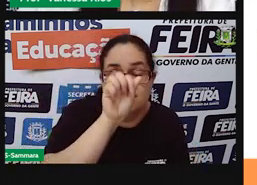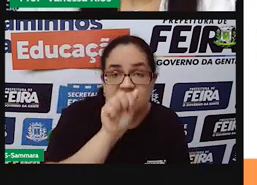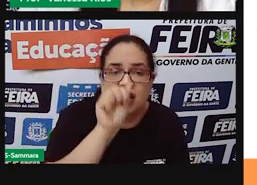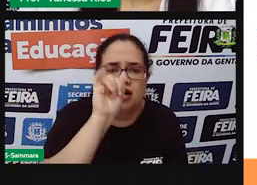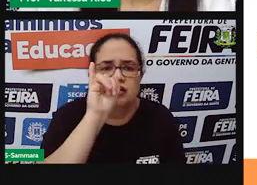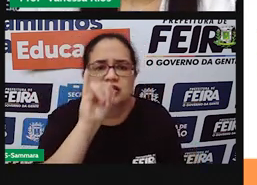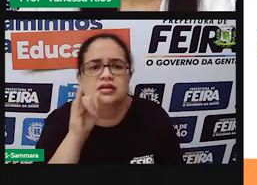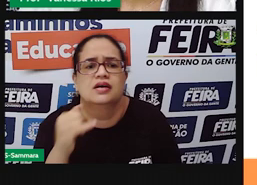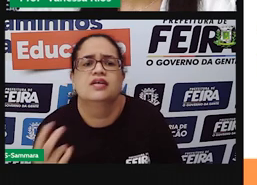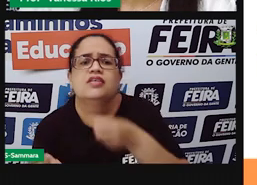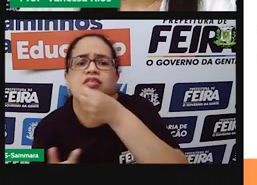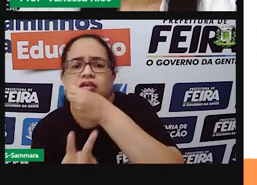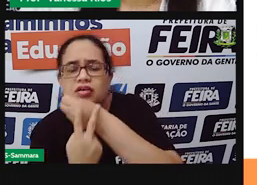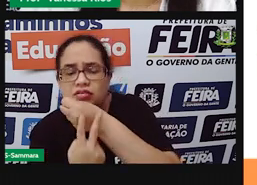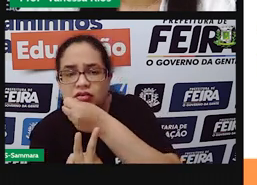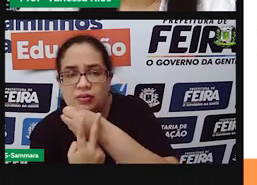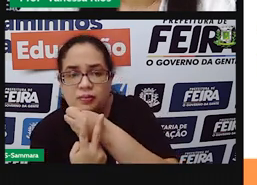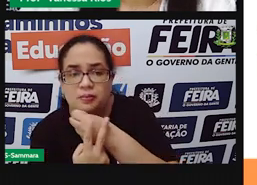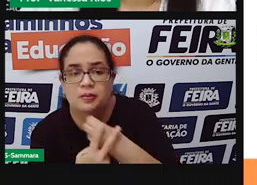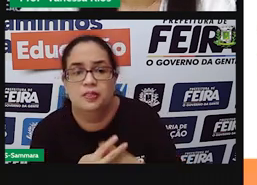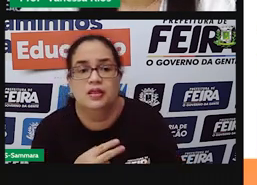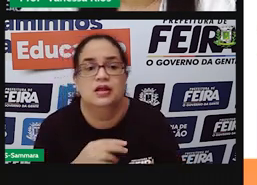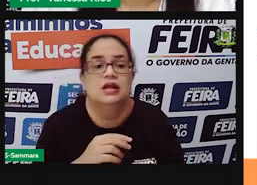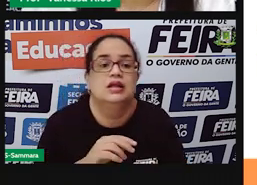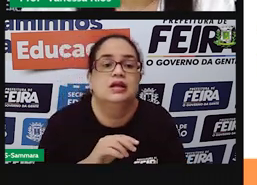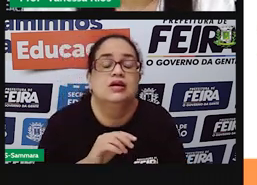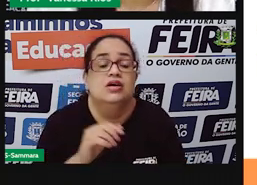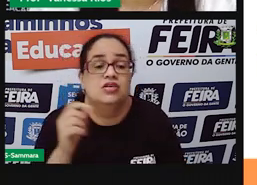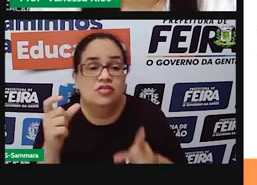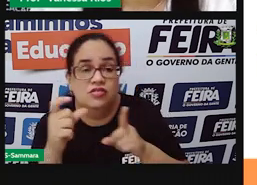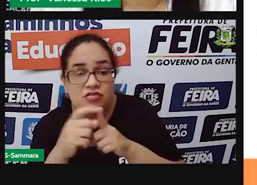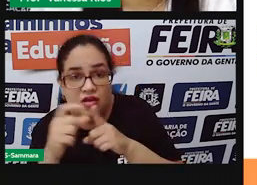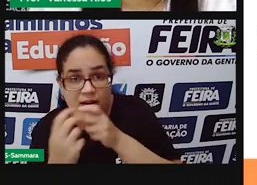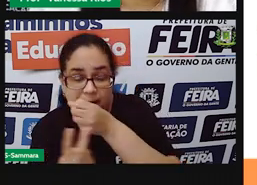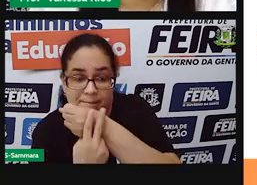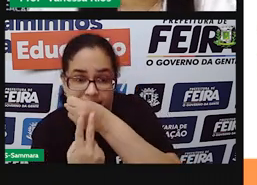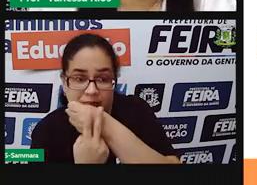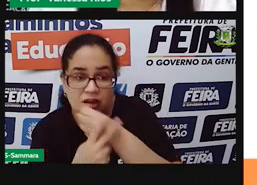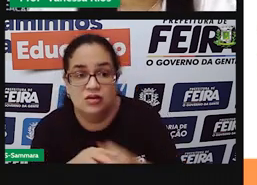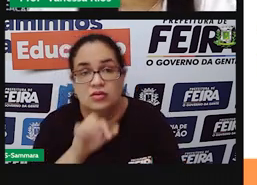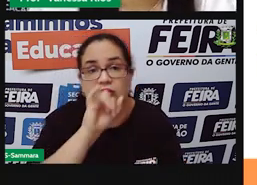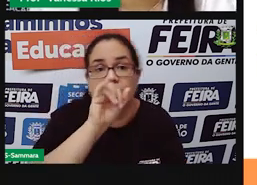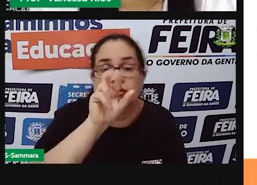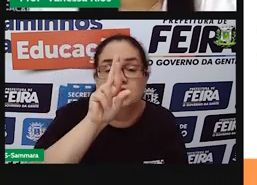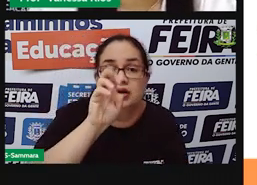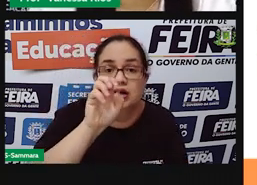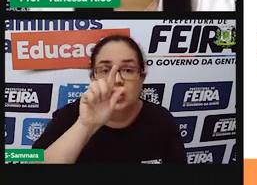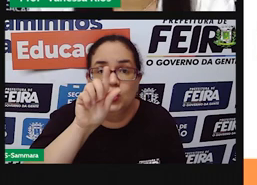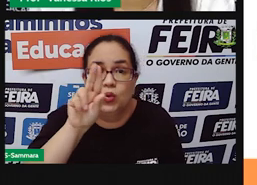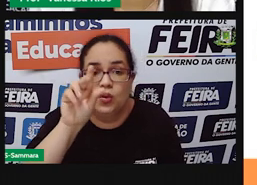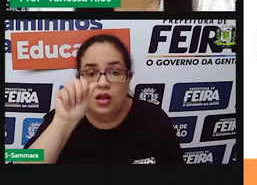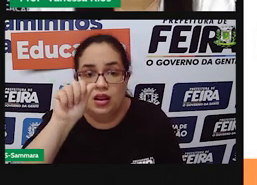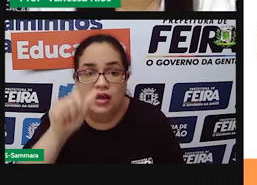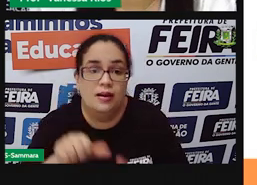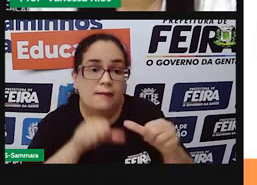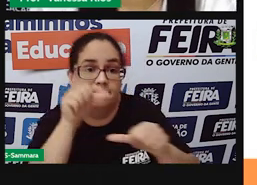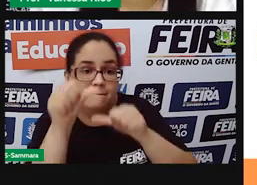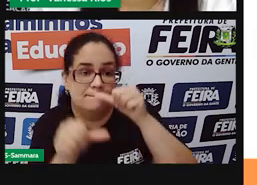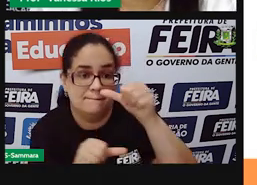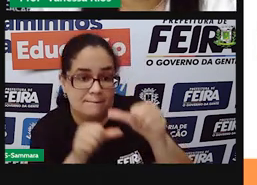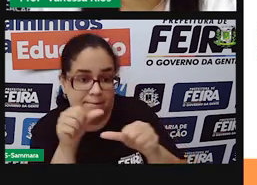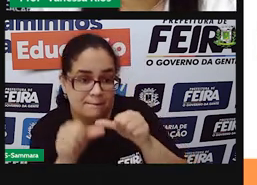Vai é um verbo irregular. Esses verbos irregulares, né? De acordo com o tempo e o modo, eles sofrem modificações,